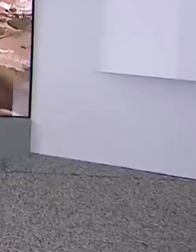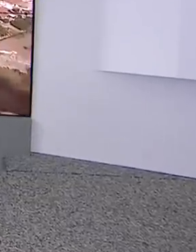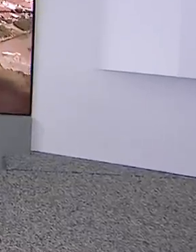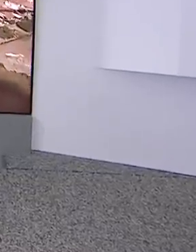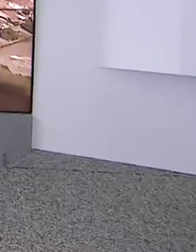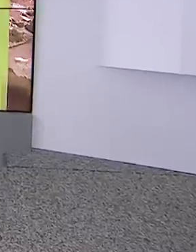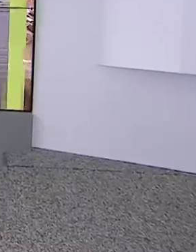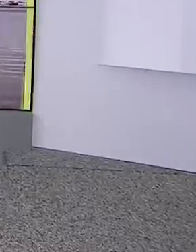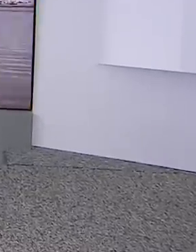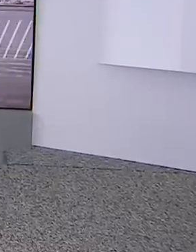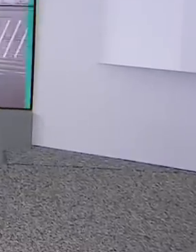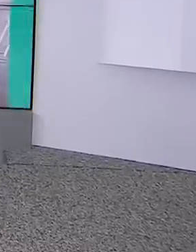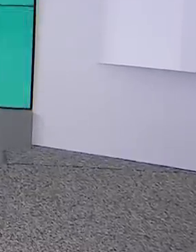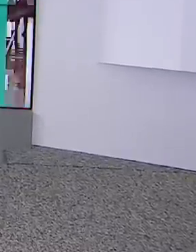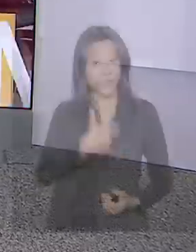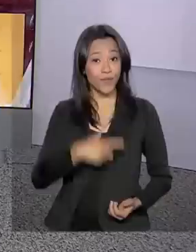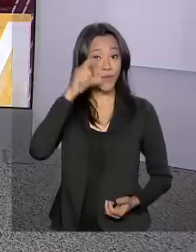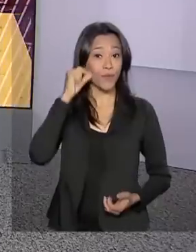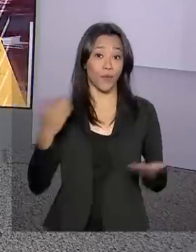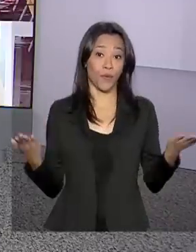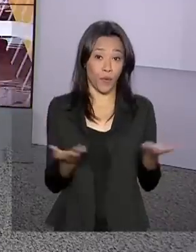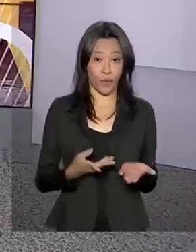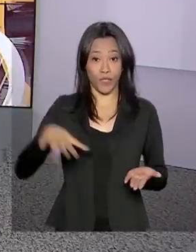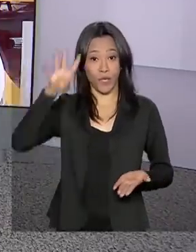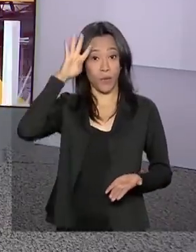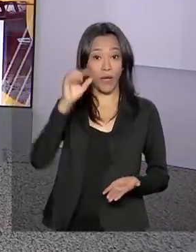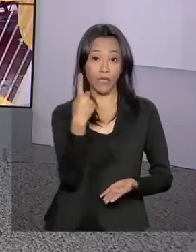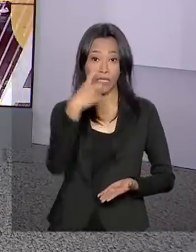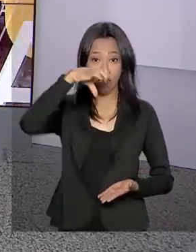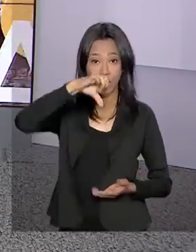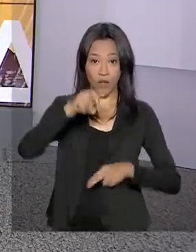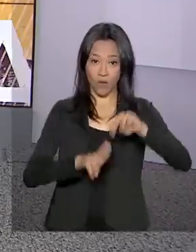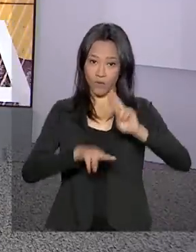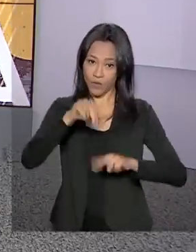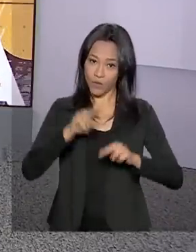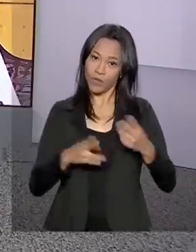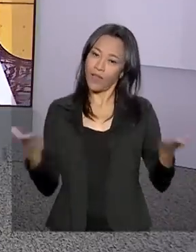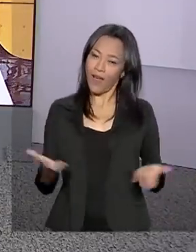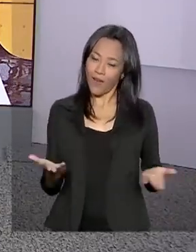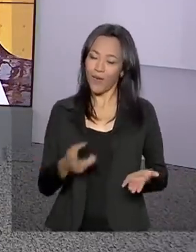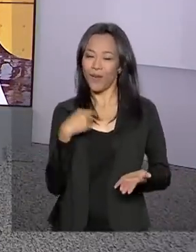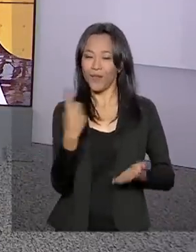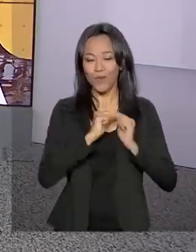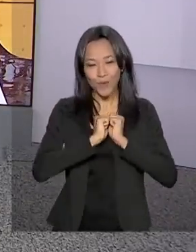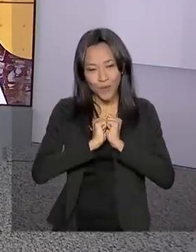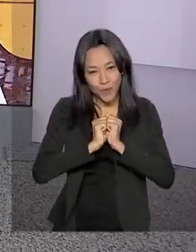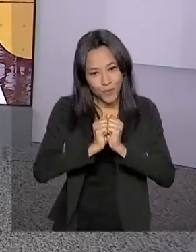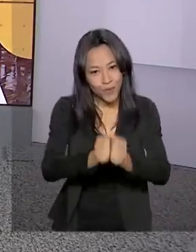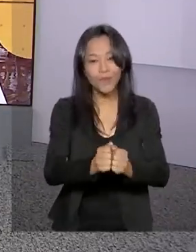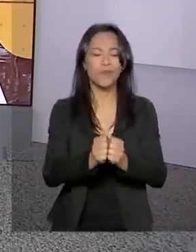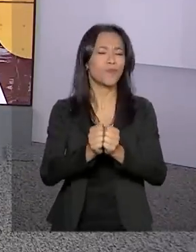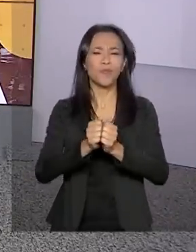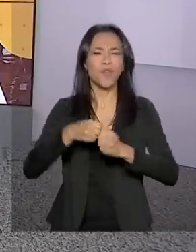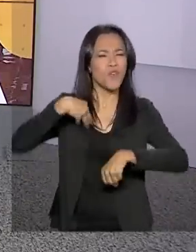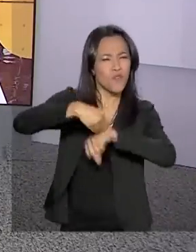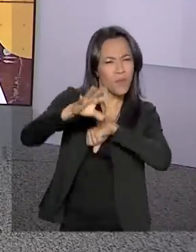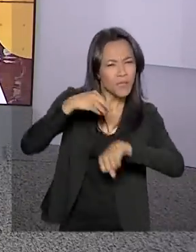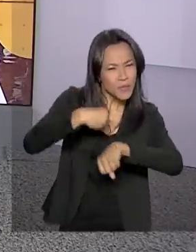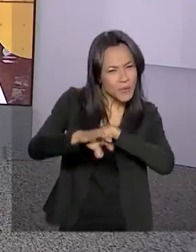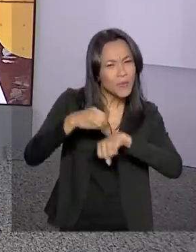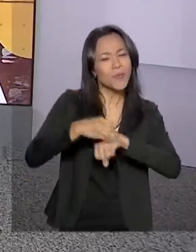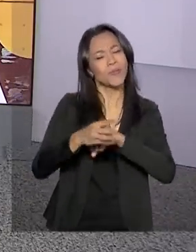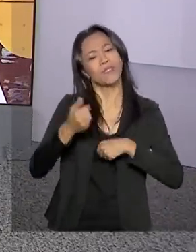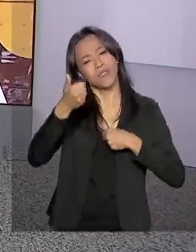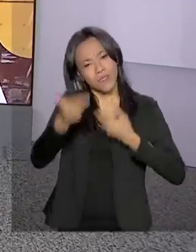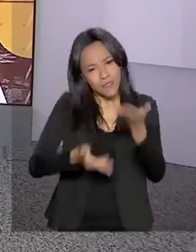Olá, bom dia, eu sou Carla Vatiel, hoje é quarta-feira, 19 de junho. A partir de agora, estamos juntos no Brasil em Dia, com muita informação